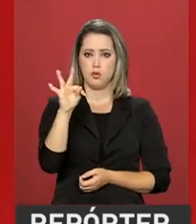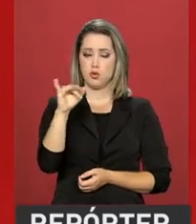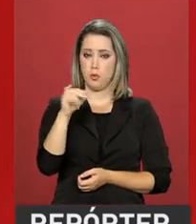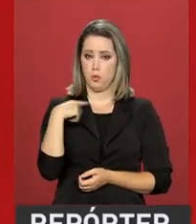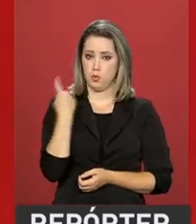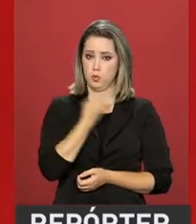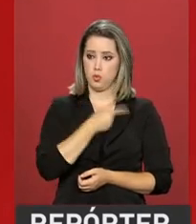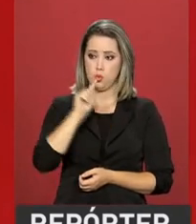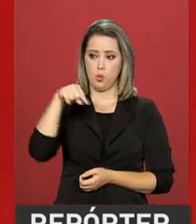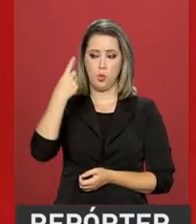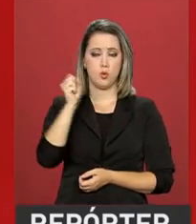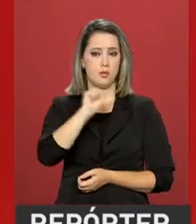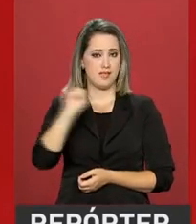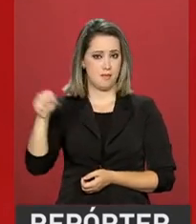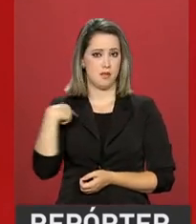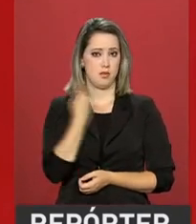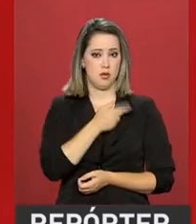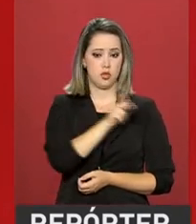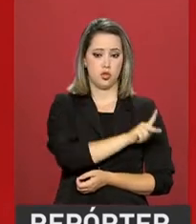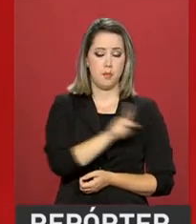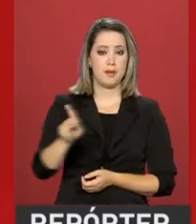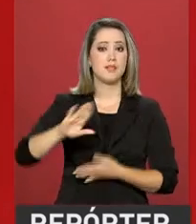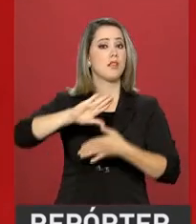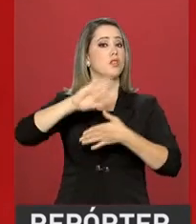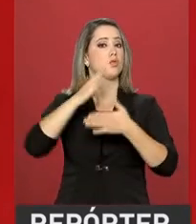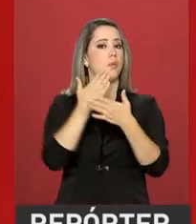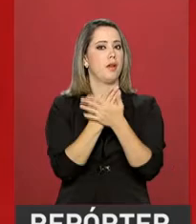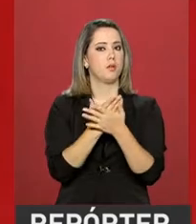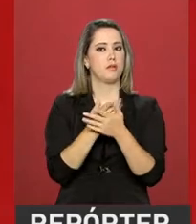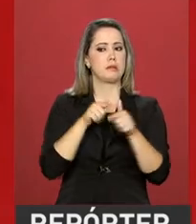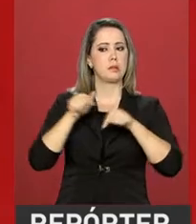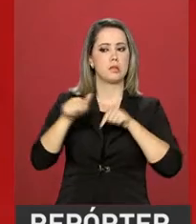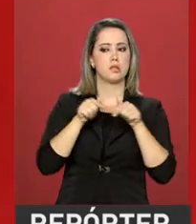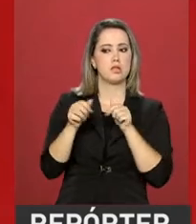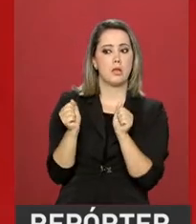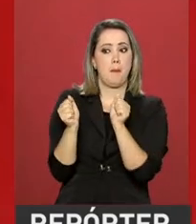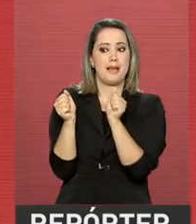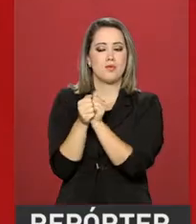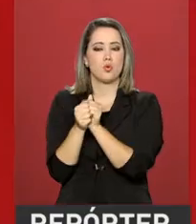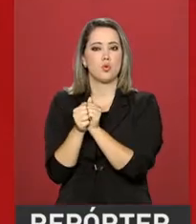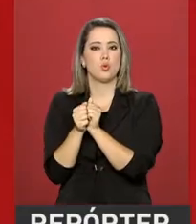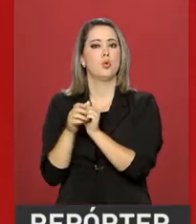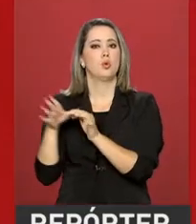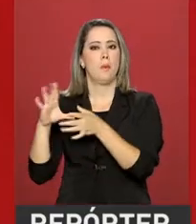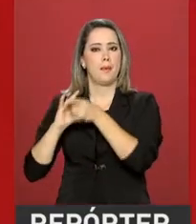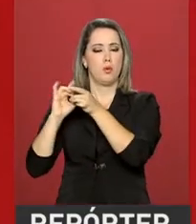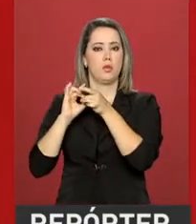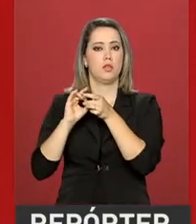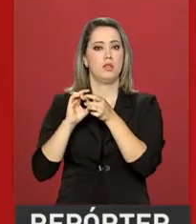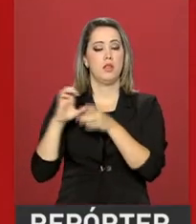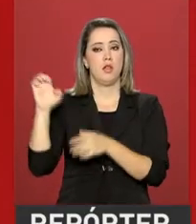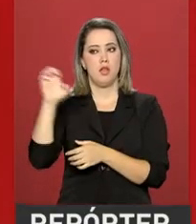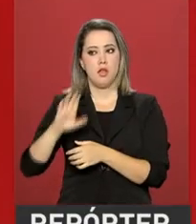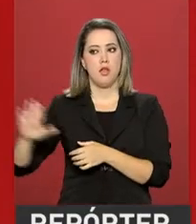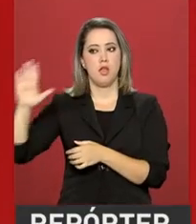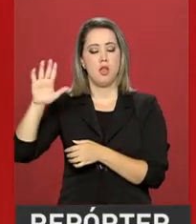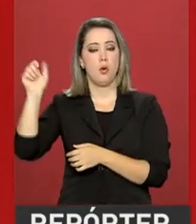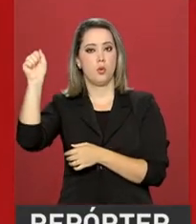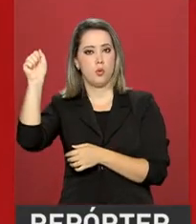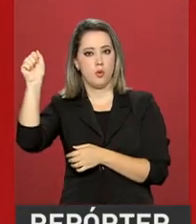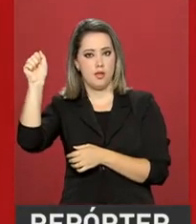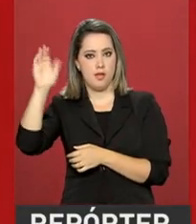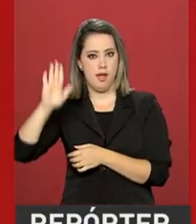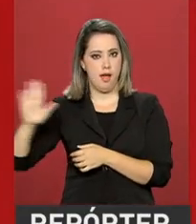trabalharemos por uma maior aproximação com a União Econômica Euroasiática. Compartilhamos o entendimento